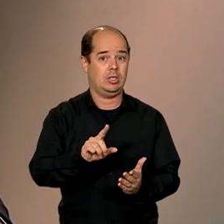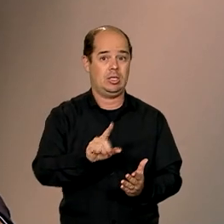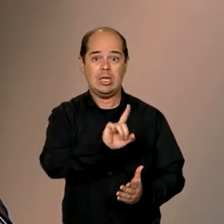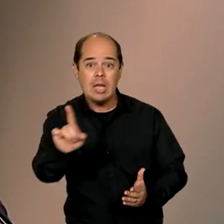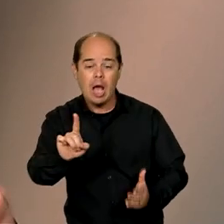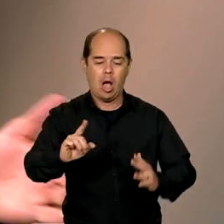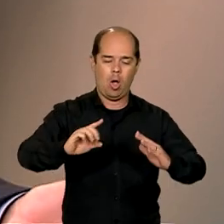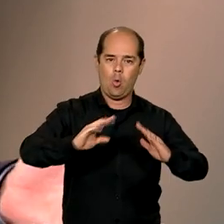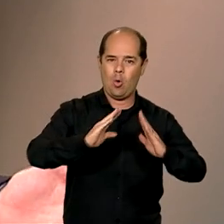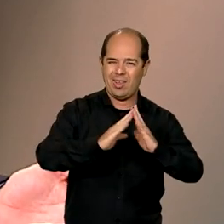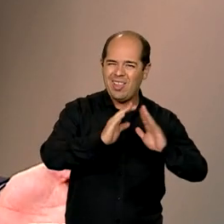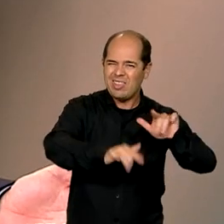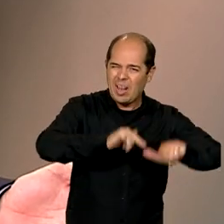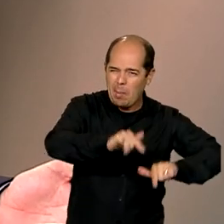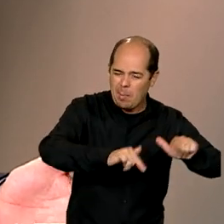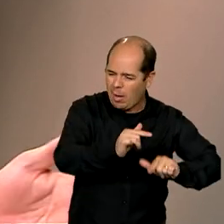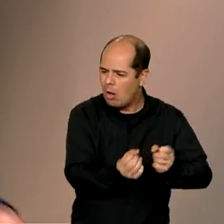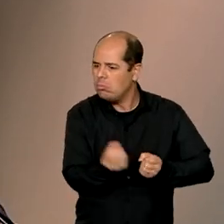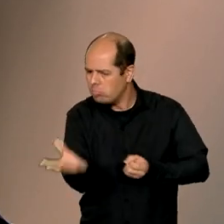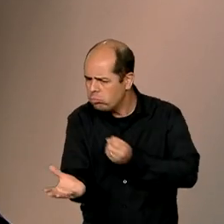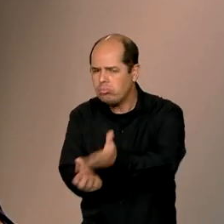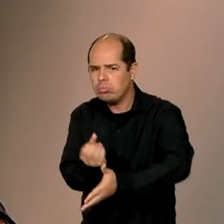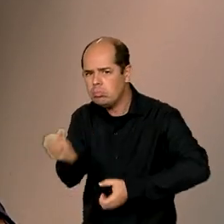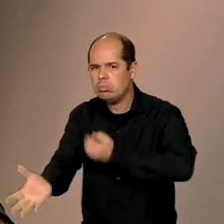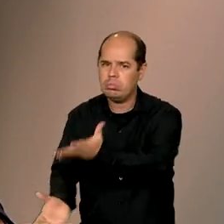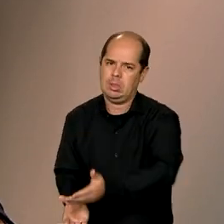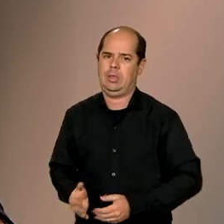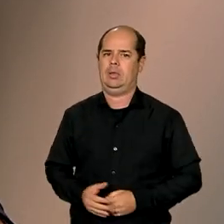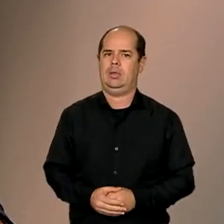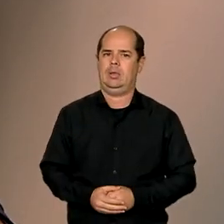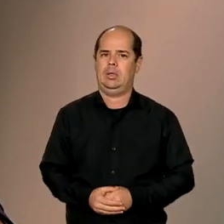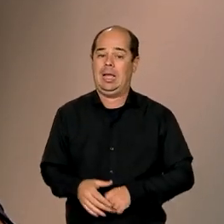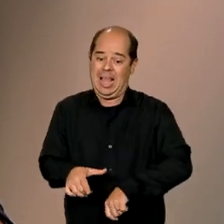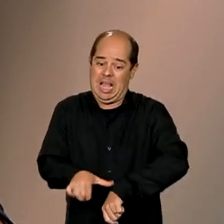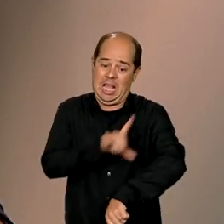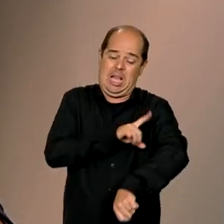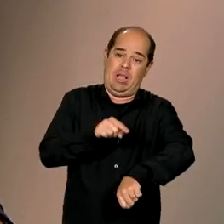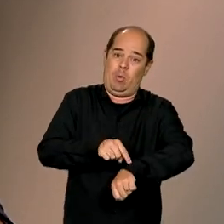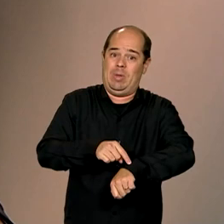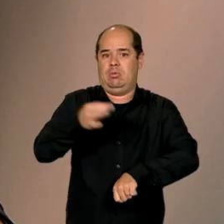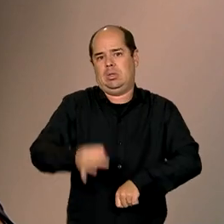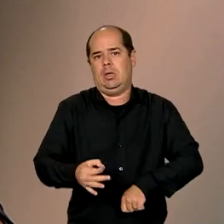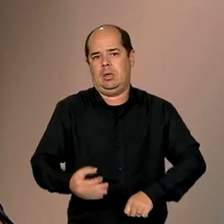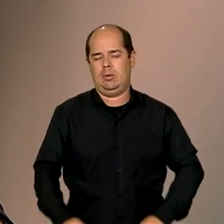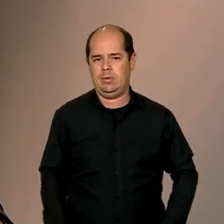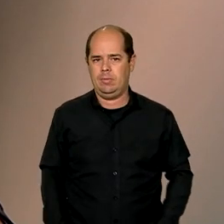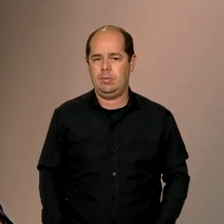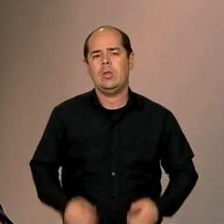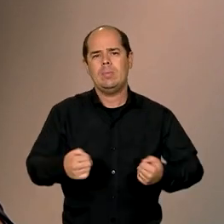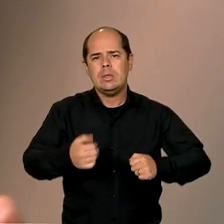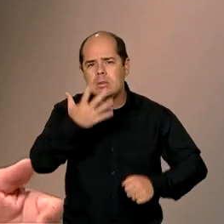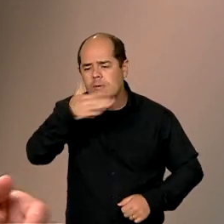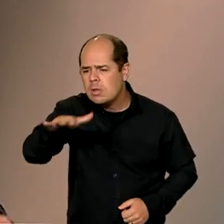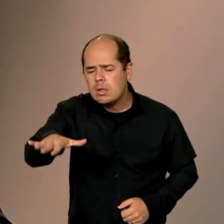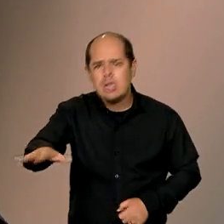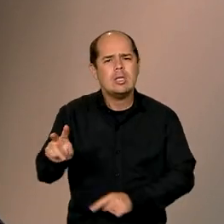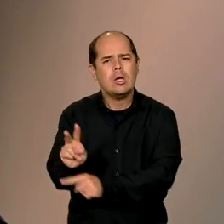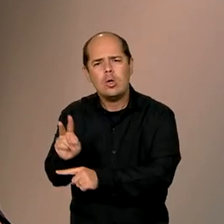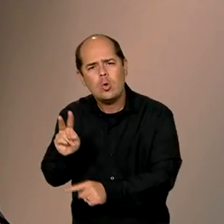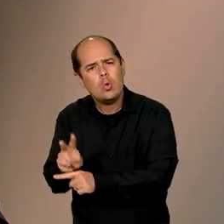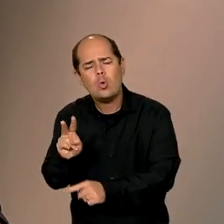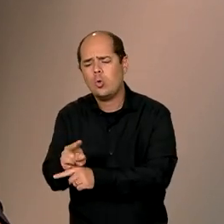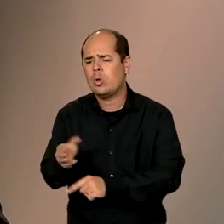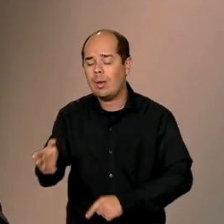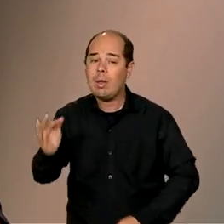relação do trabalho antes da hora. Eu acho que nós precisamos, de fato, é cuidar bem das nossas crianças para que no futuro eles